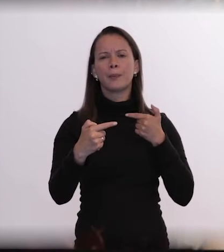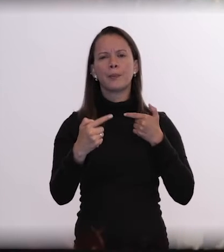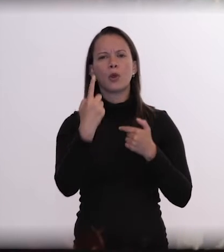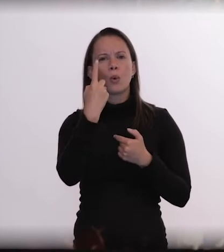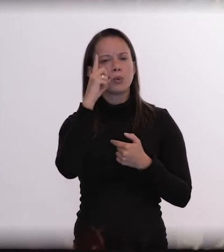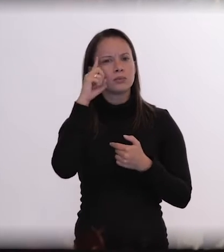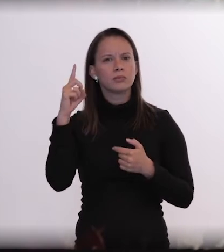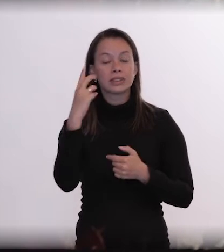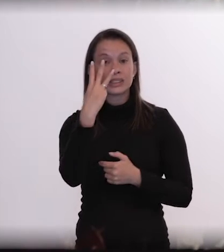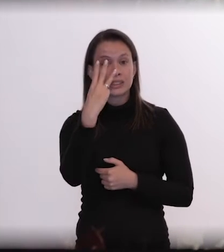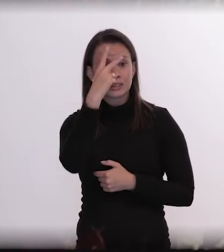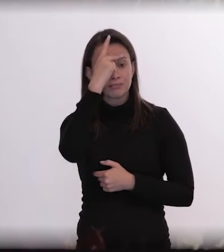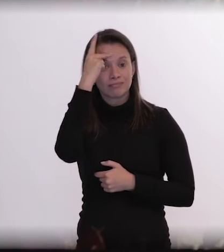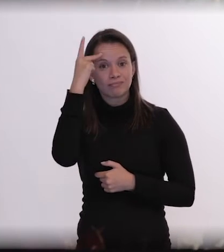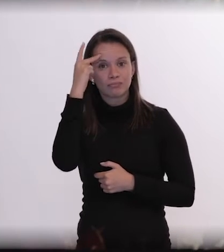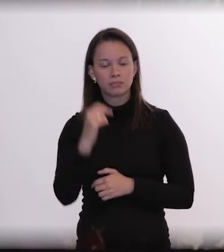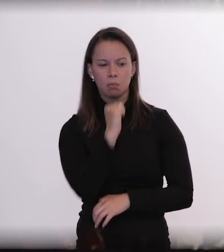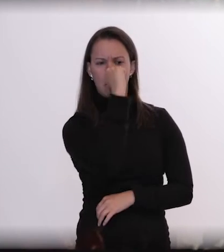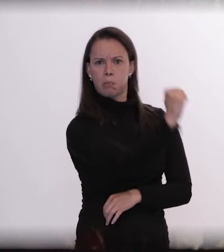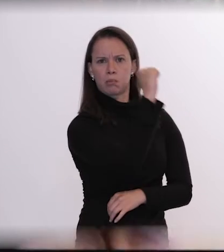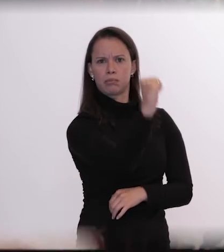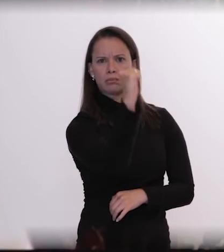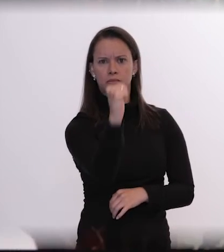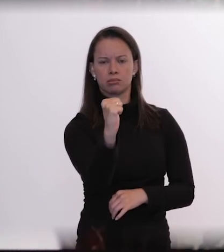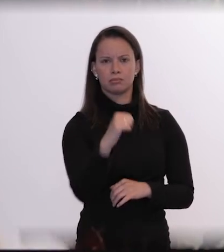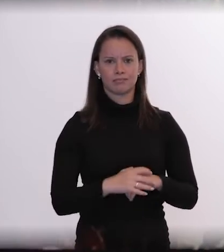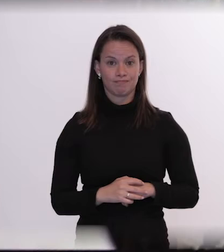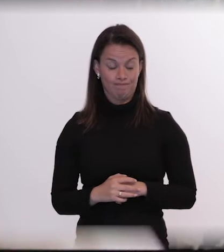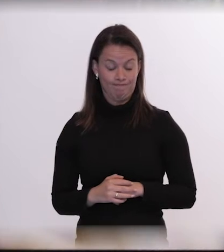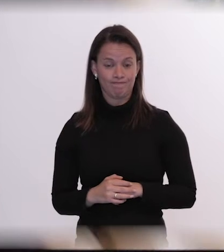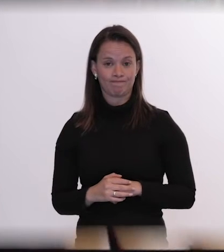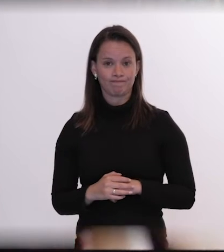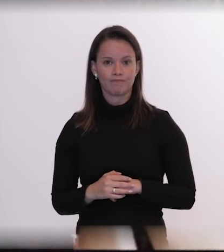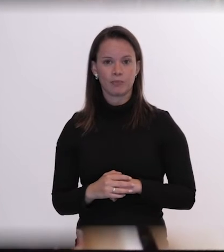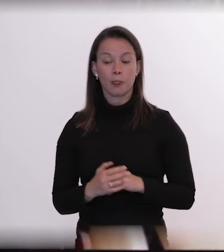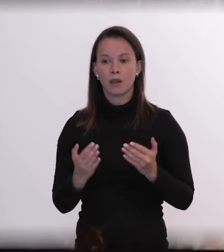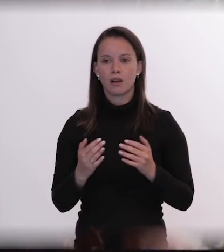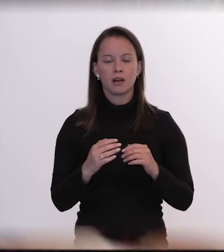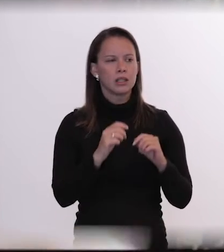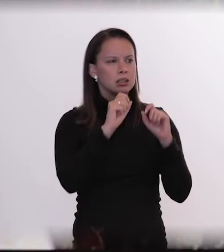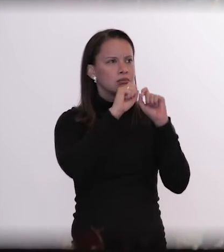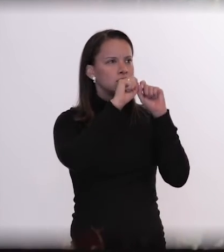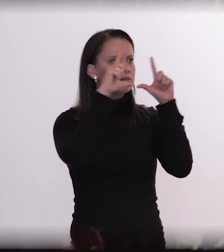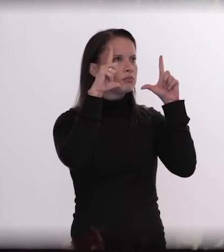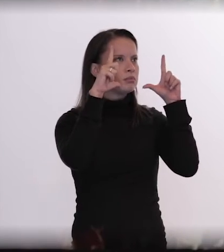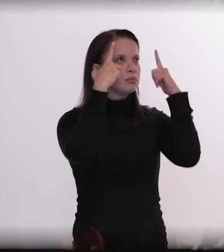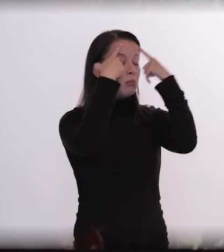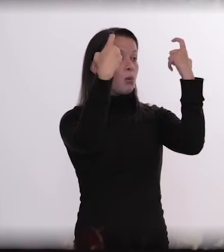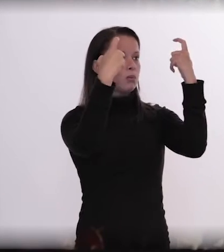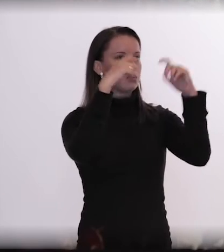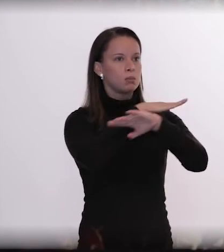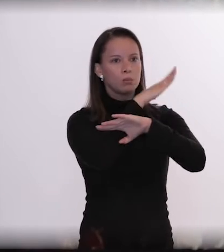um dia, três pessoas foram assassinadas em Altamira. Altamira se acorda com uma violência e se dorme com outra